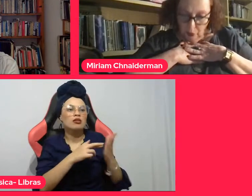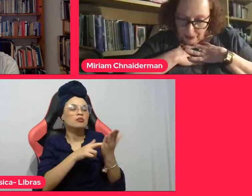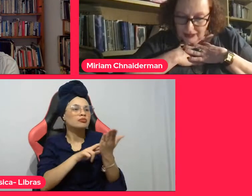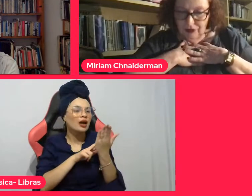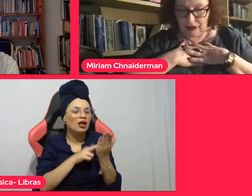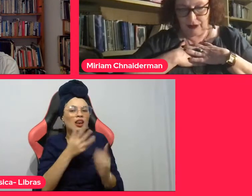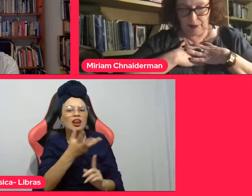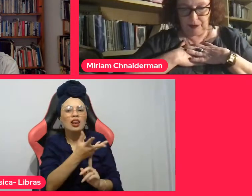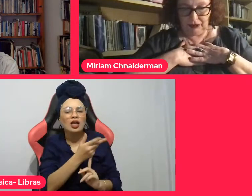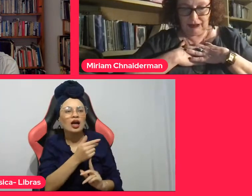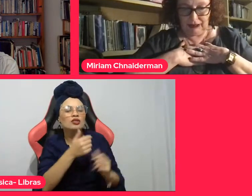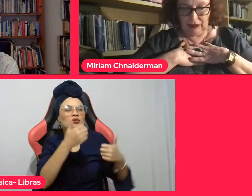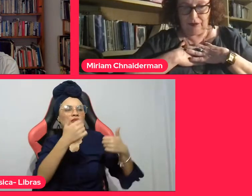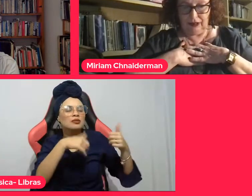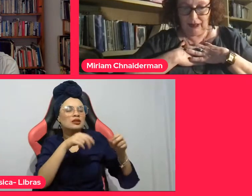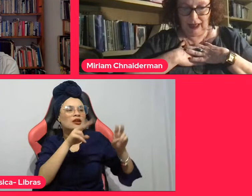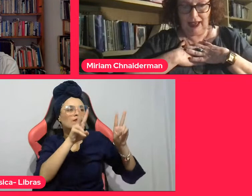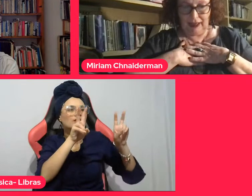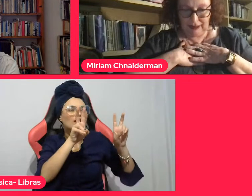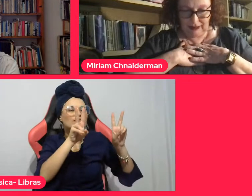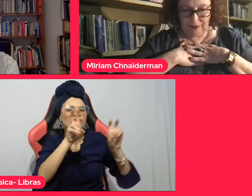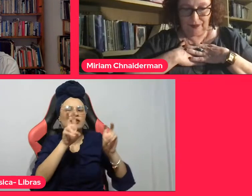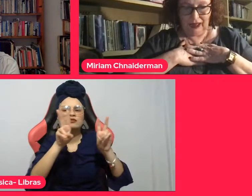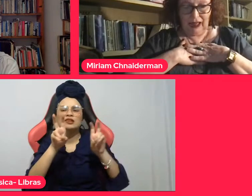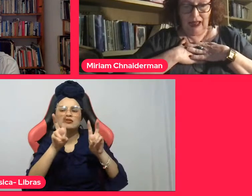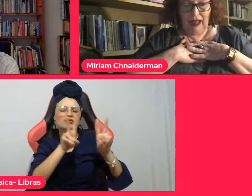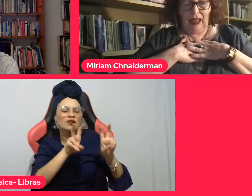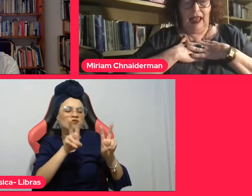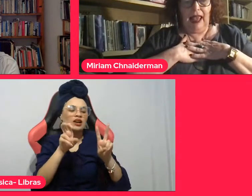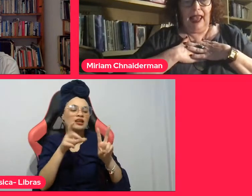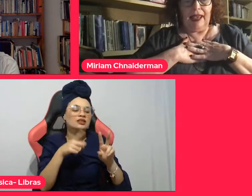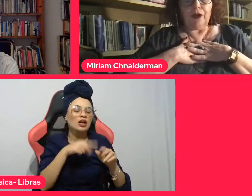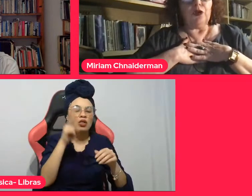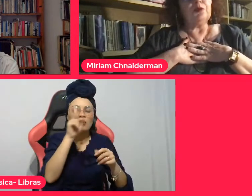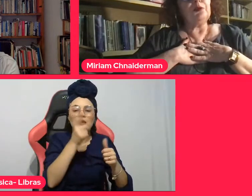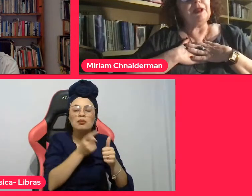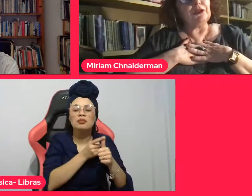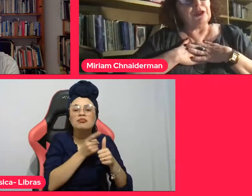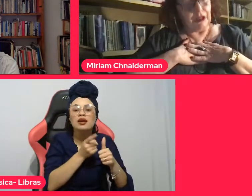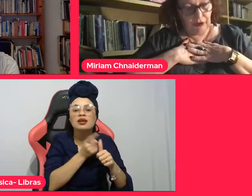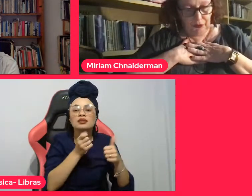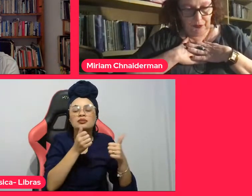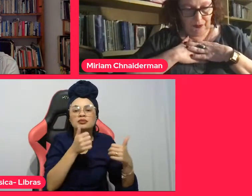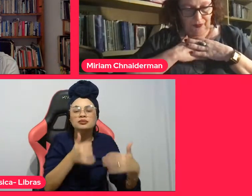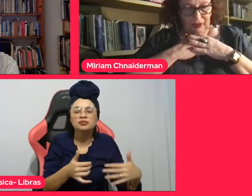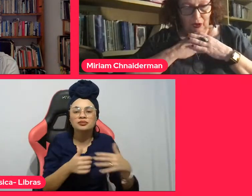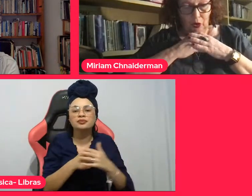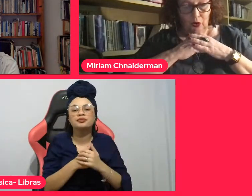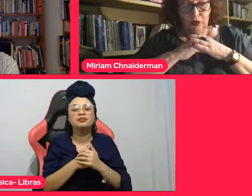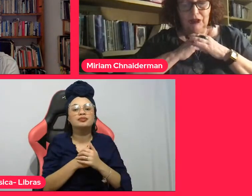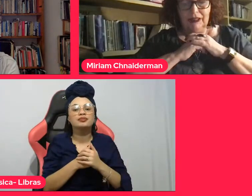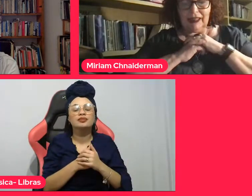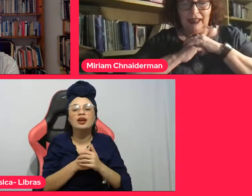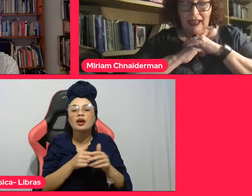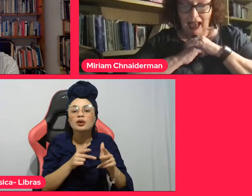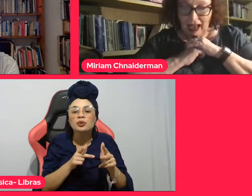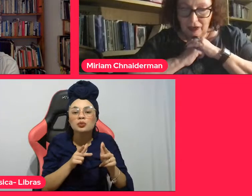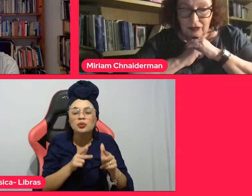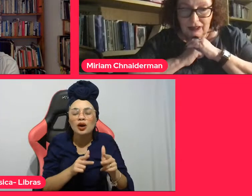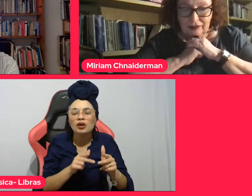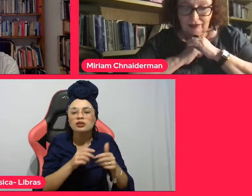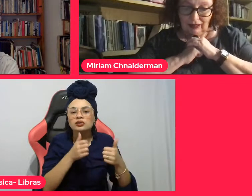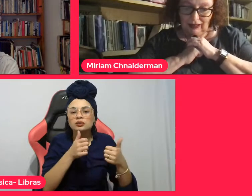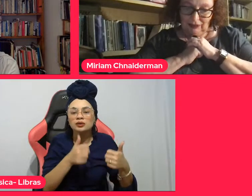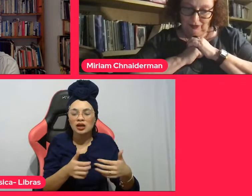começo essa exposição é essa. É como o beduíno. Onde tem